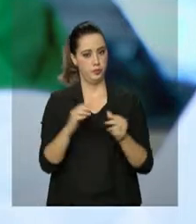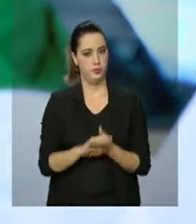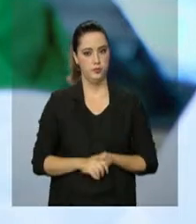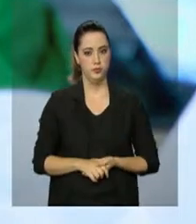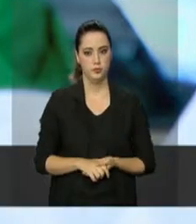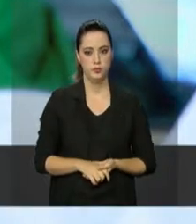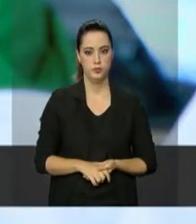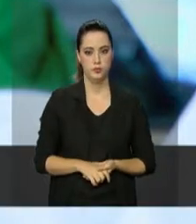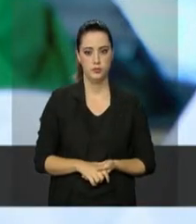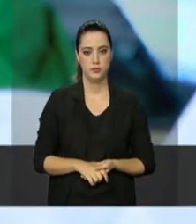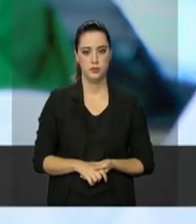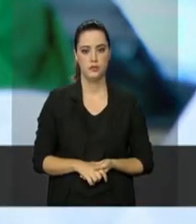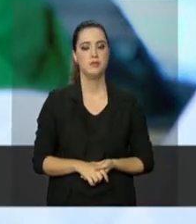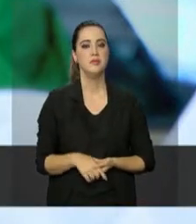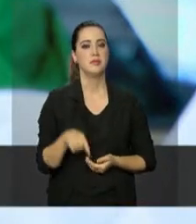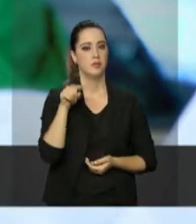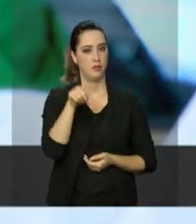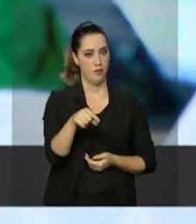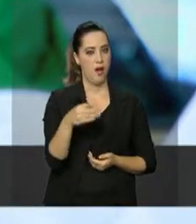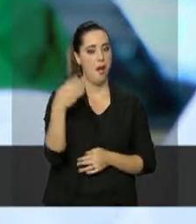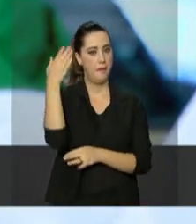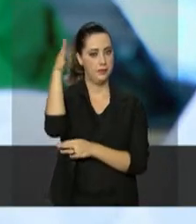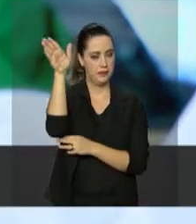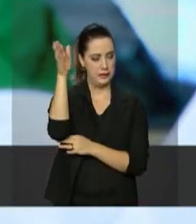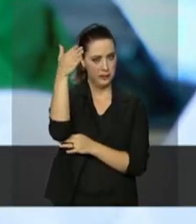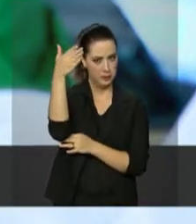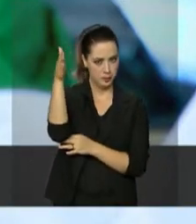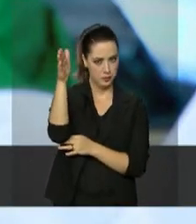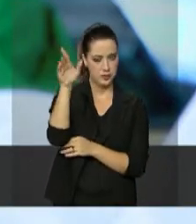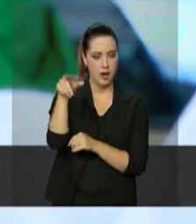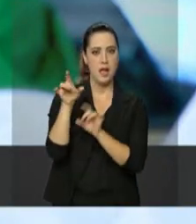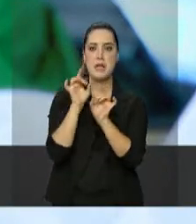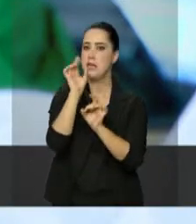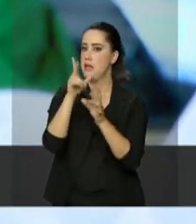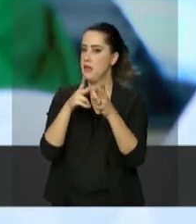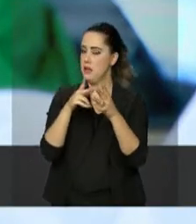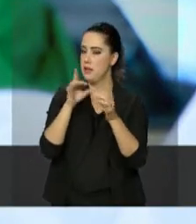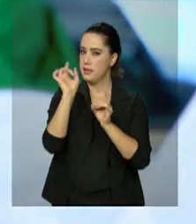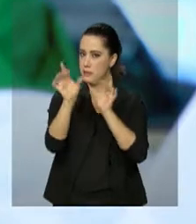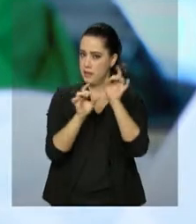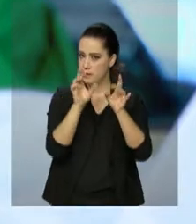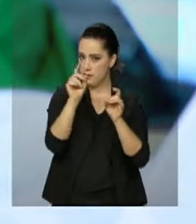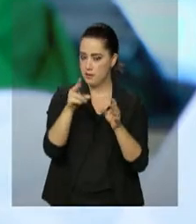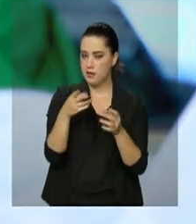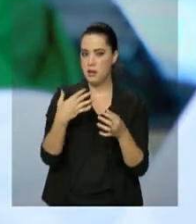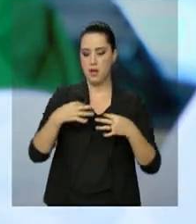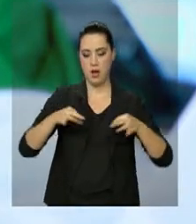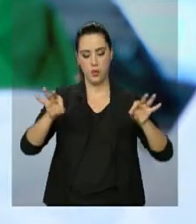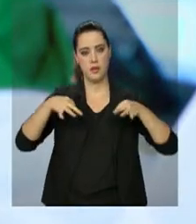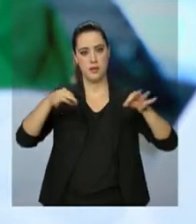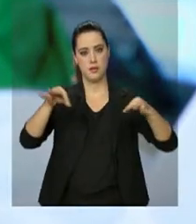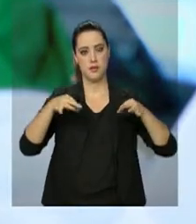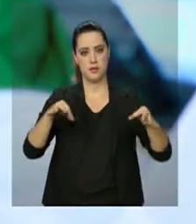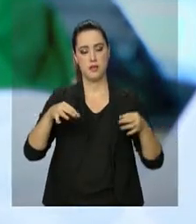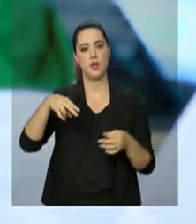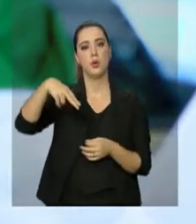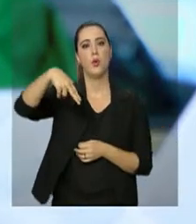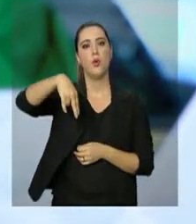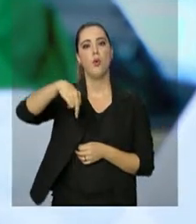A bandeira do Brasil, da Praça dos Três Poderes, ela tem um tecido especial, né, que é o nylon, tipo paraqueda, né?